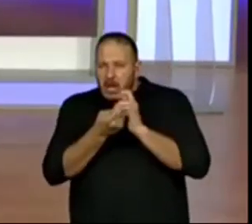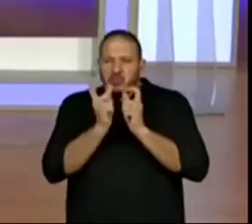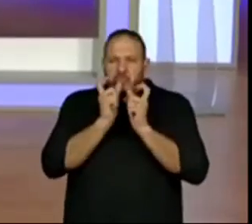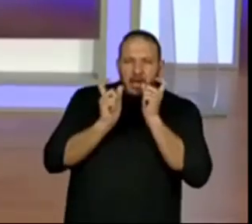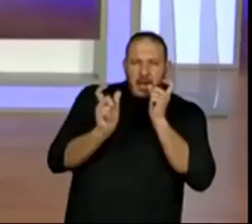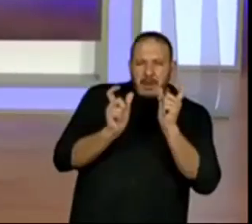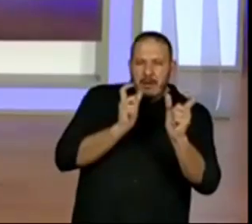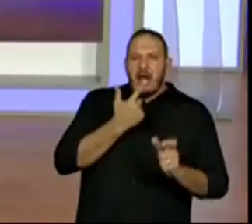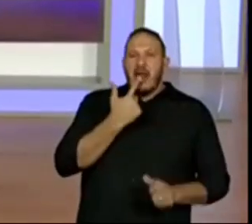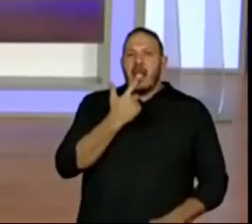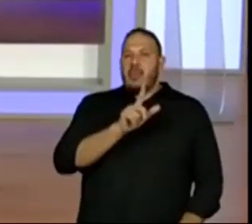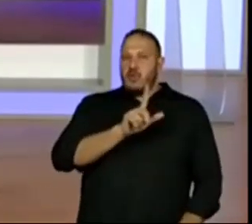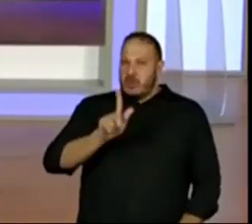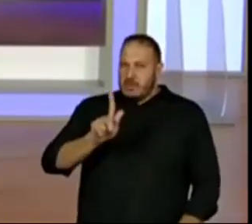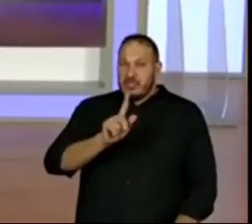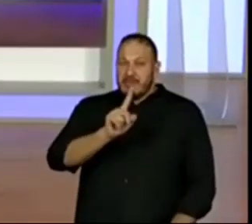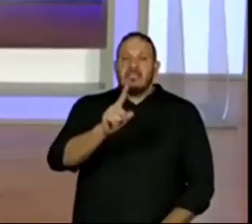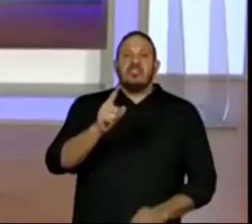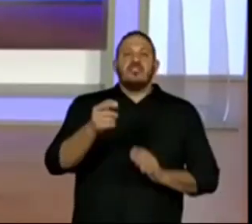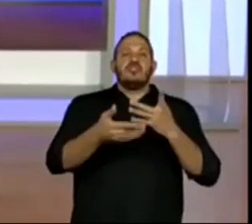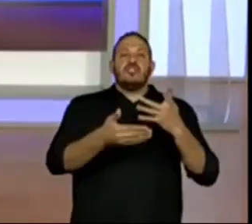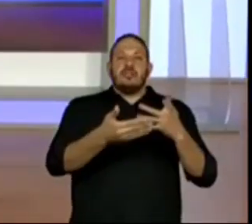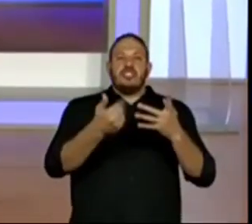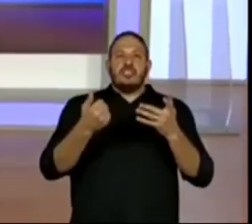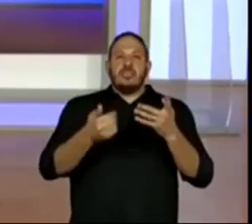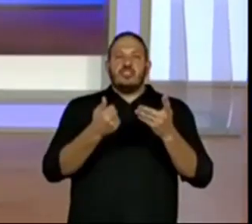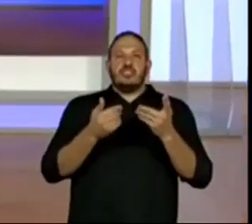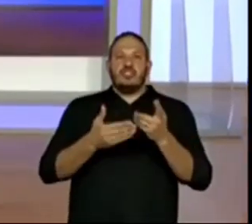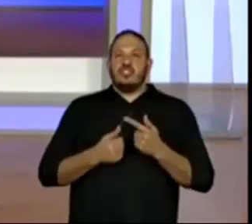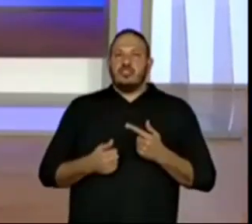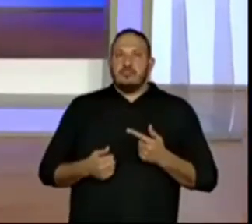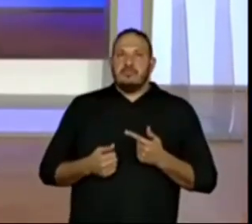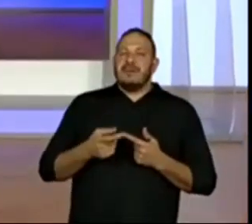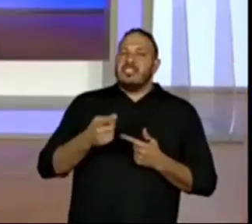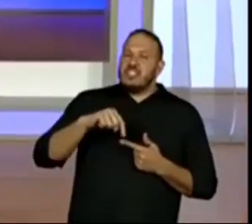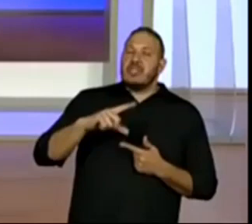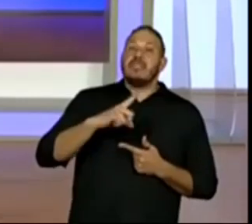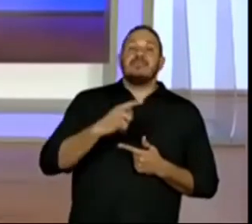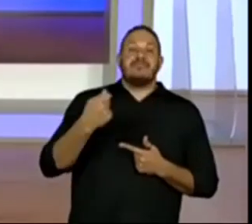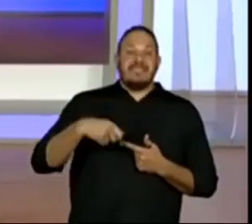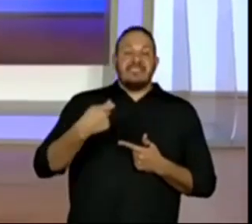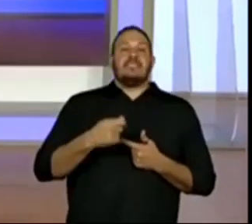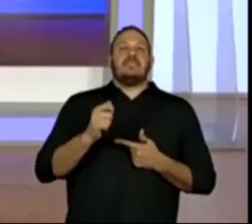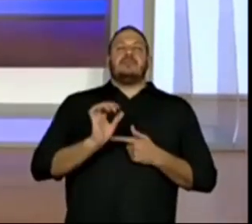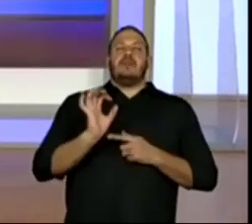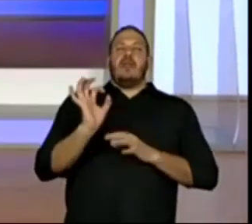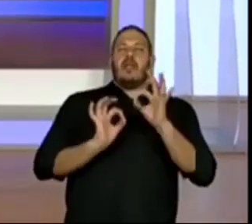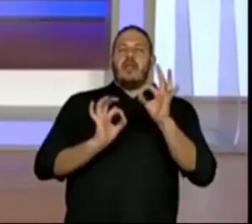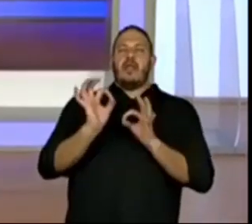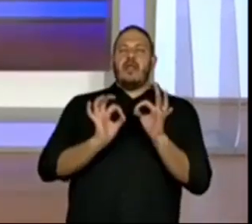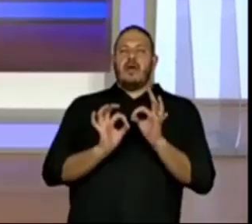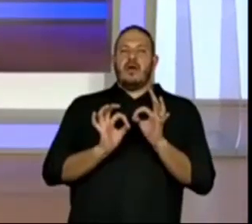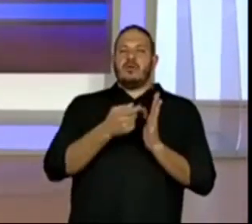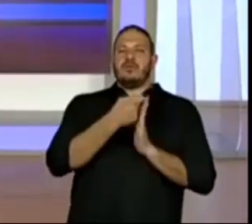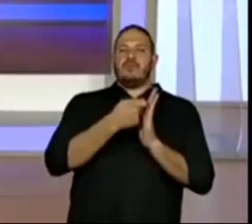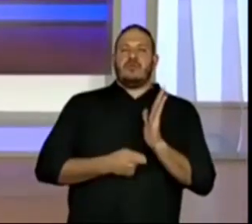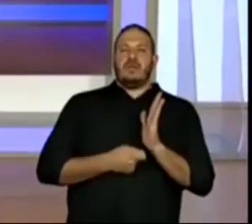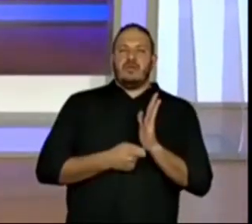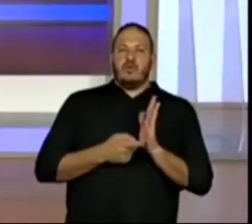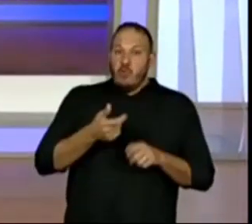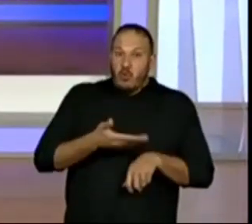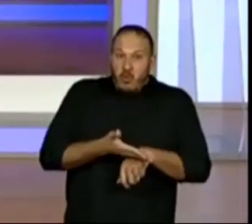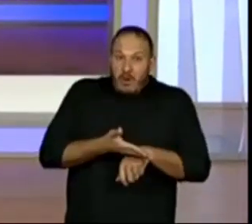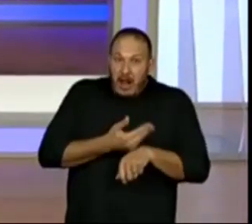Agora, se a gente tirou todos os abacaxis a mais, a gente tem a função de editar esse texto. Antes da gente